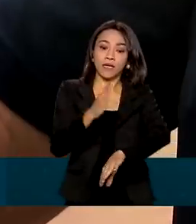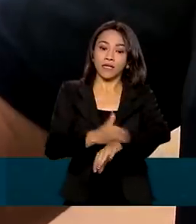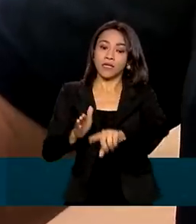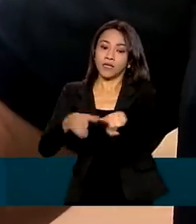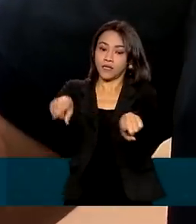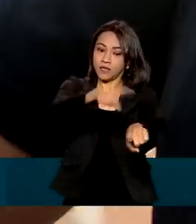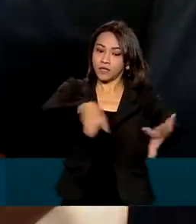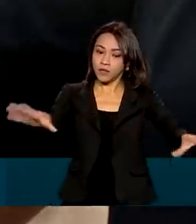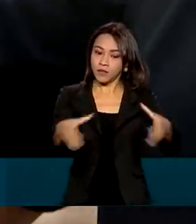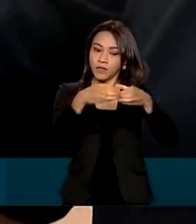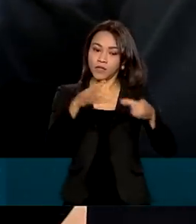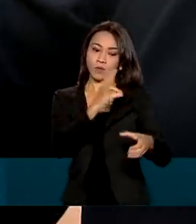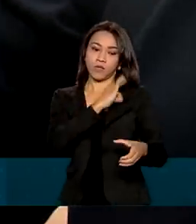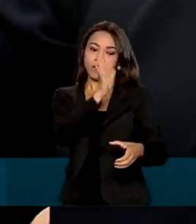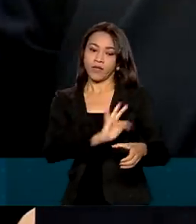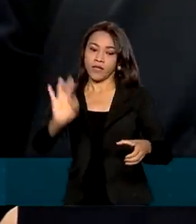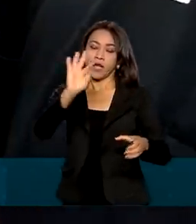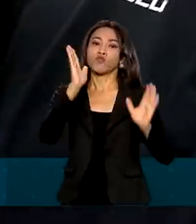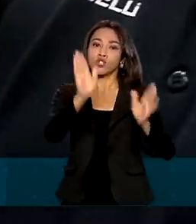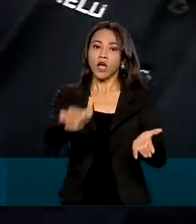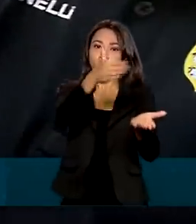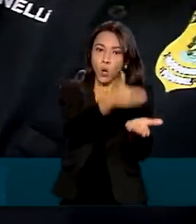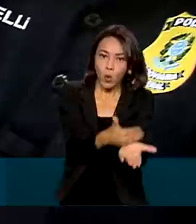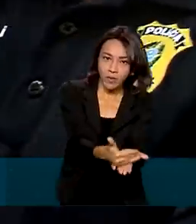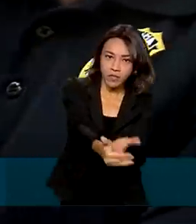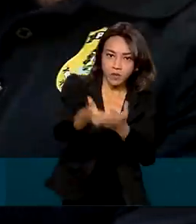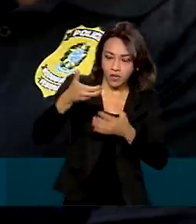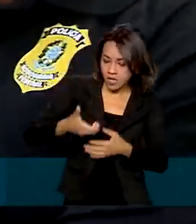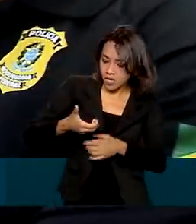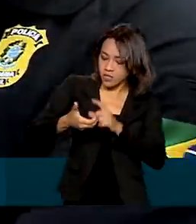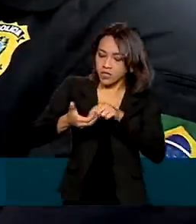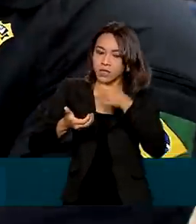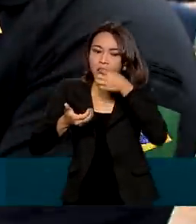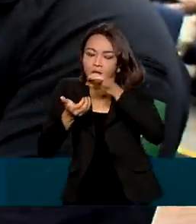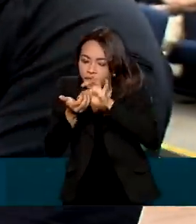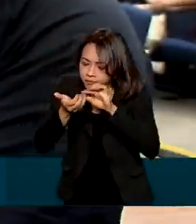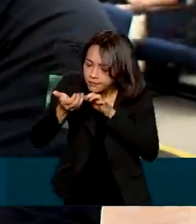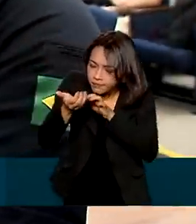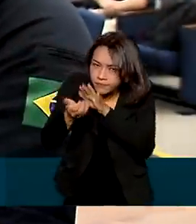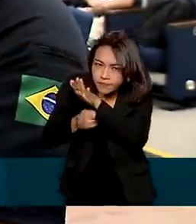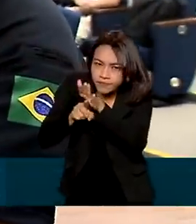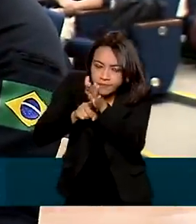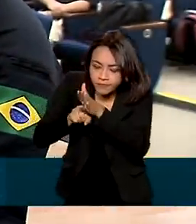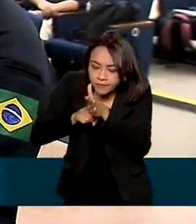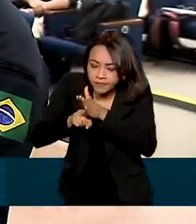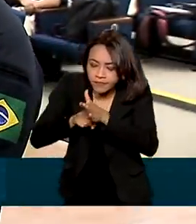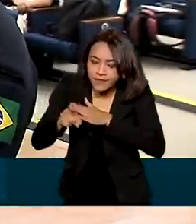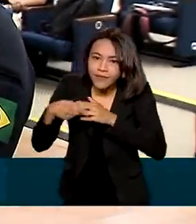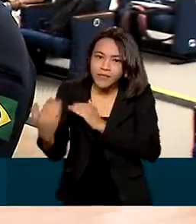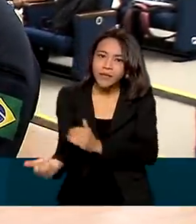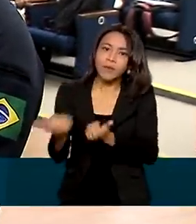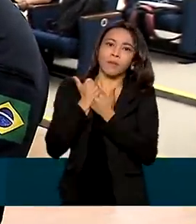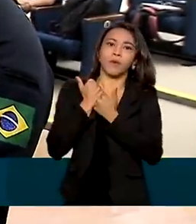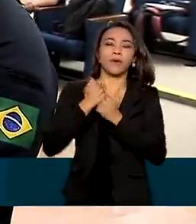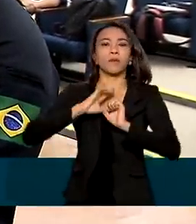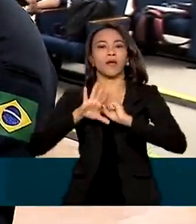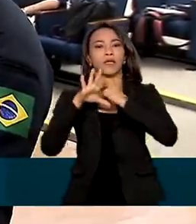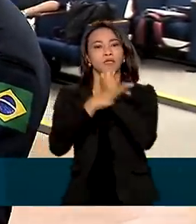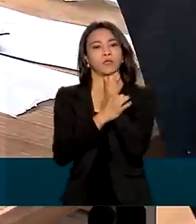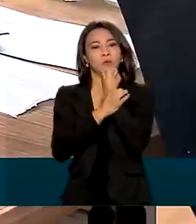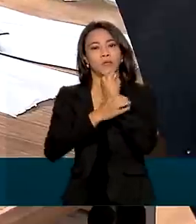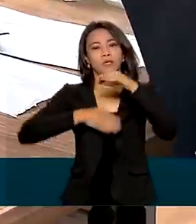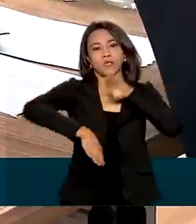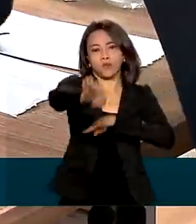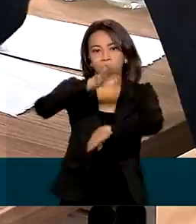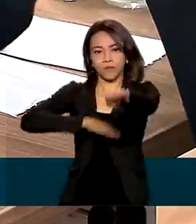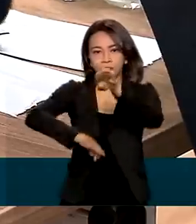já começou, mas o drogômetro, como está sendo chamado, será mais um aliado para garantir a segurança nas estradas.